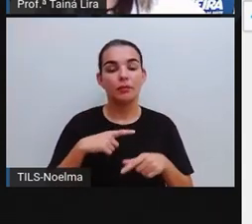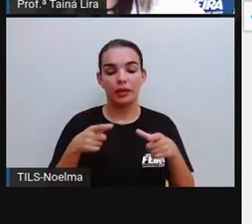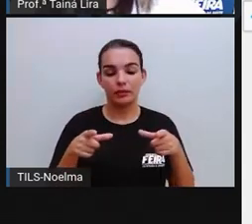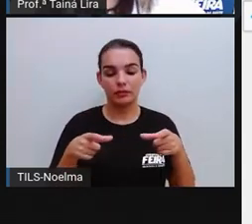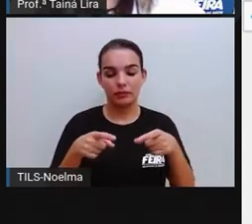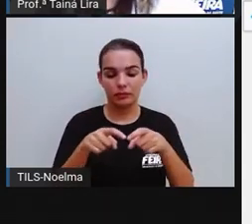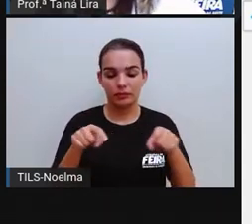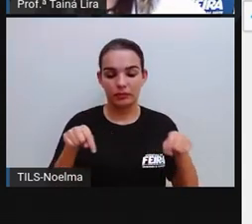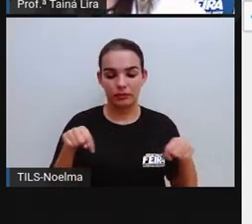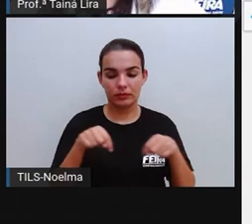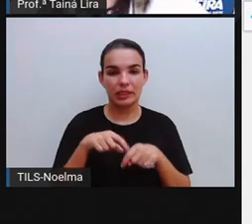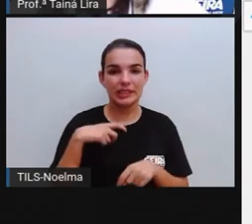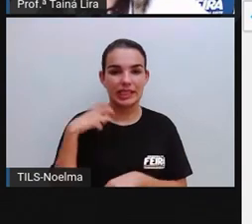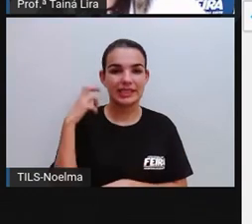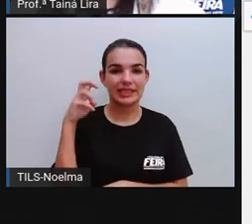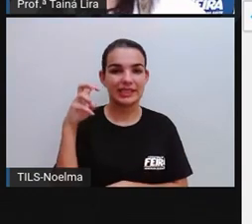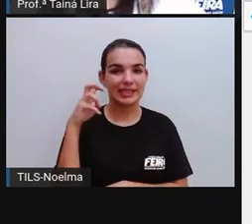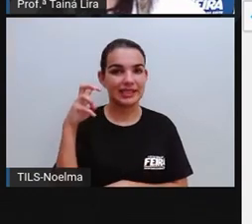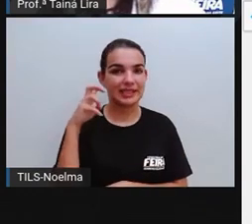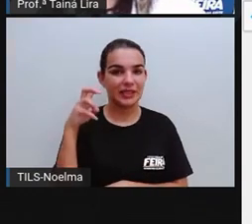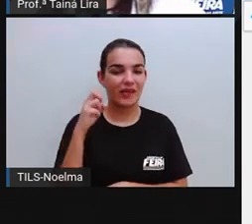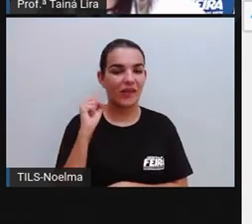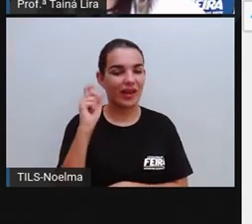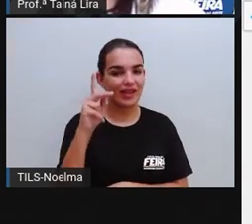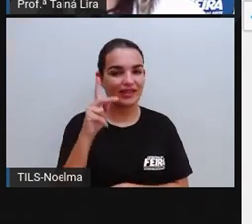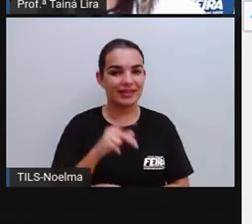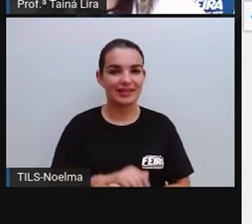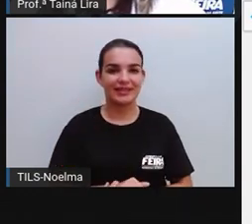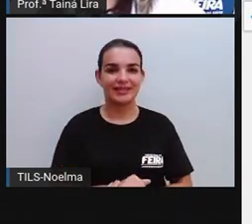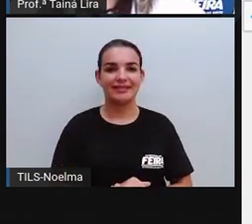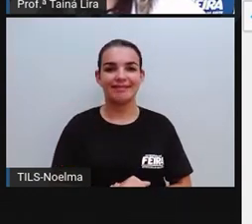quadrada. Então, ó. Cinco faces, tá?